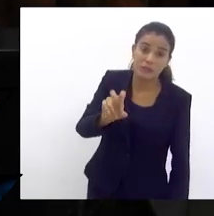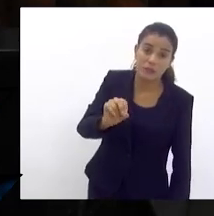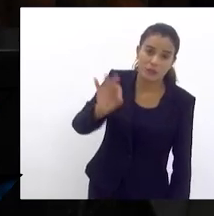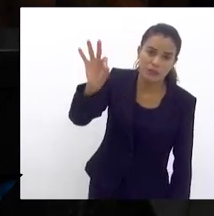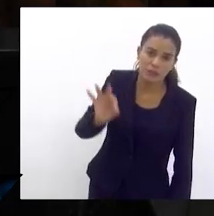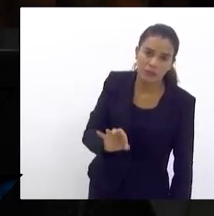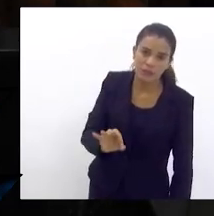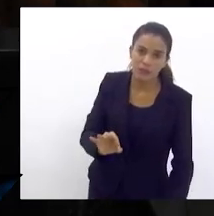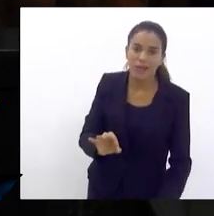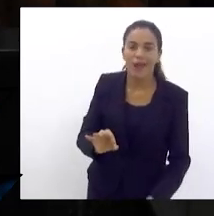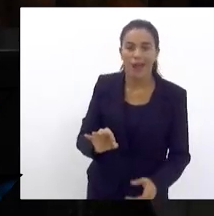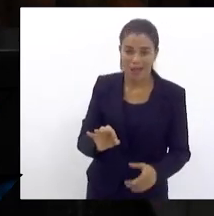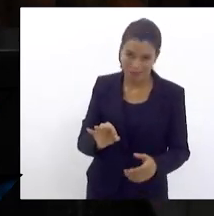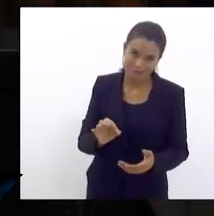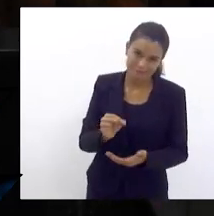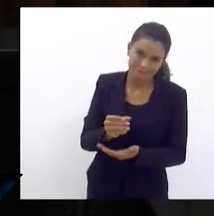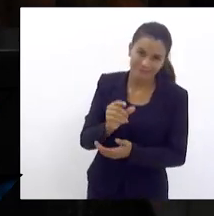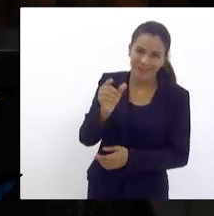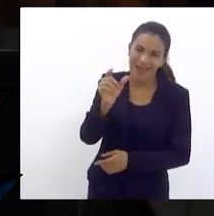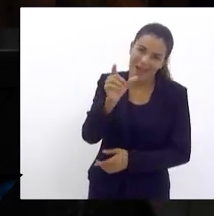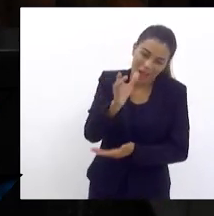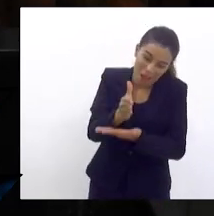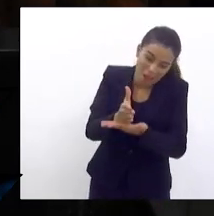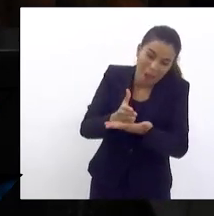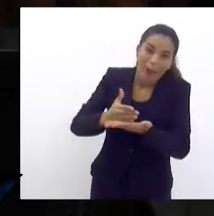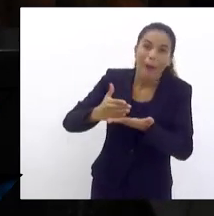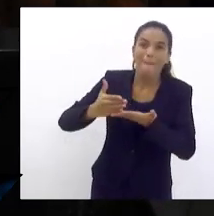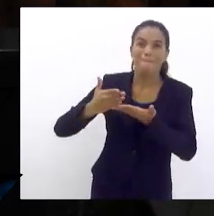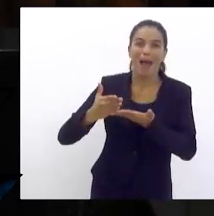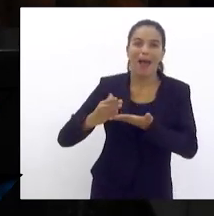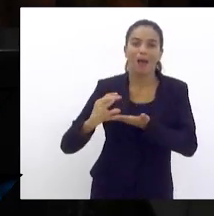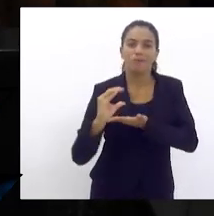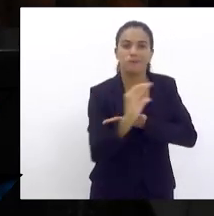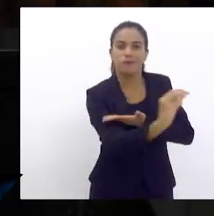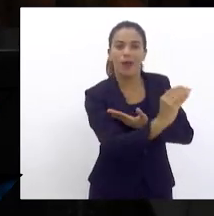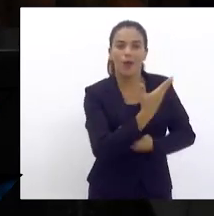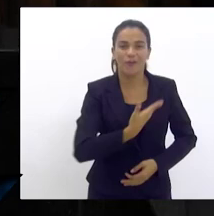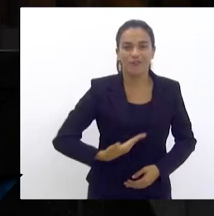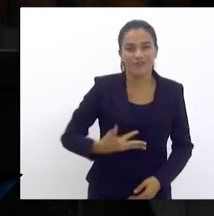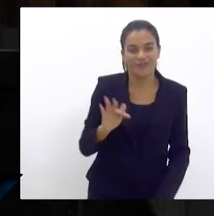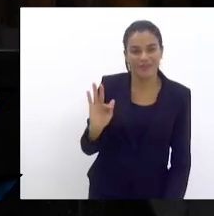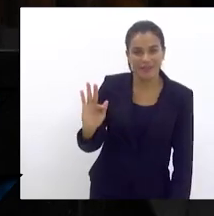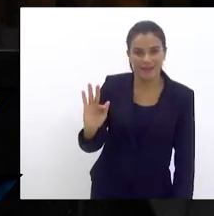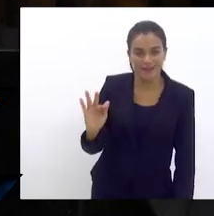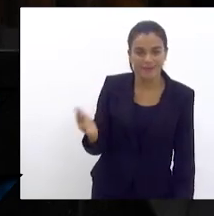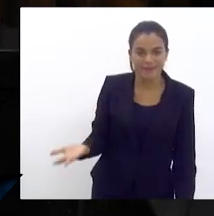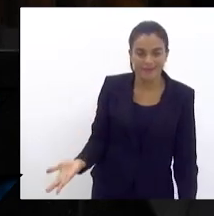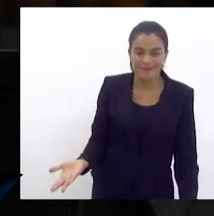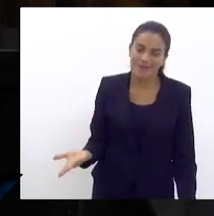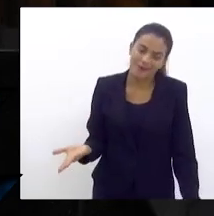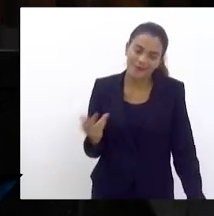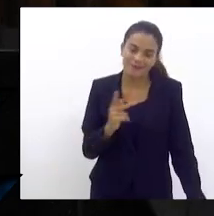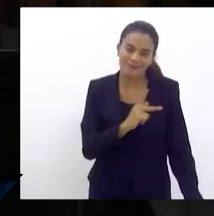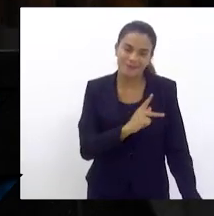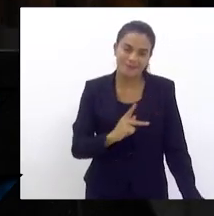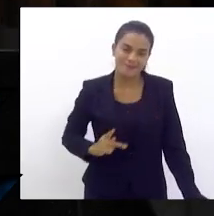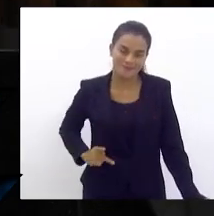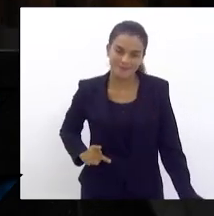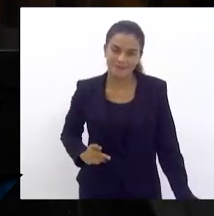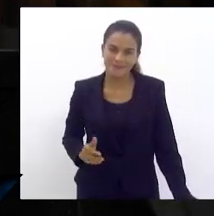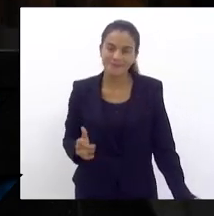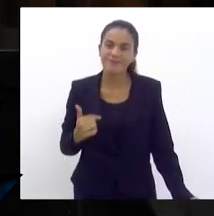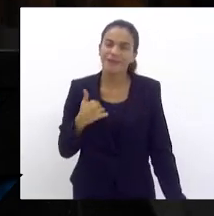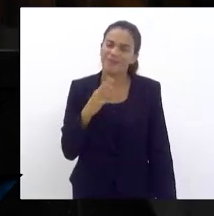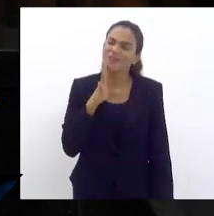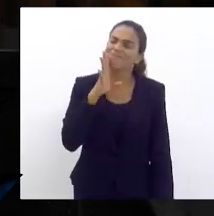a maior parte é da União. Então, senhor presidente, eu vou